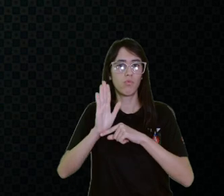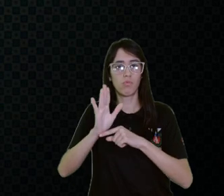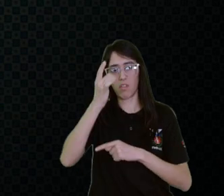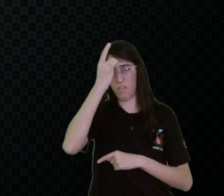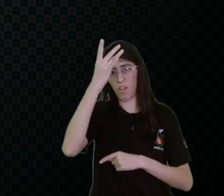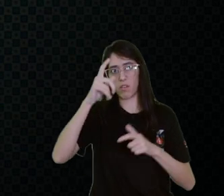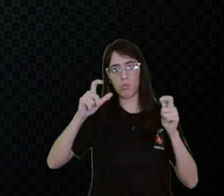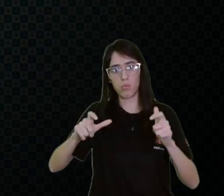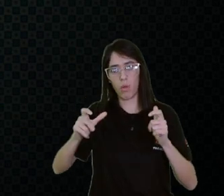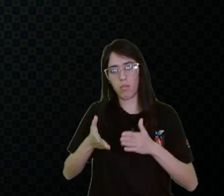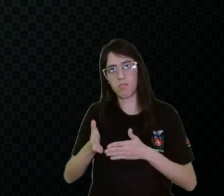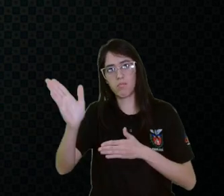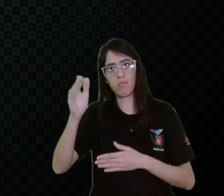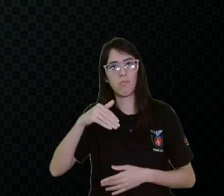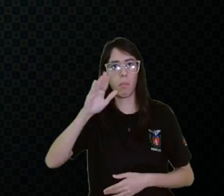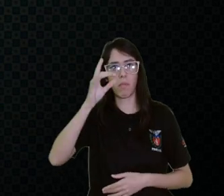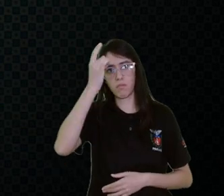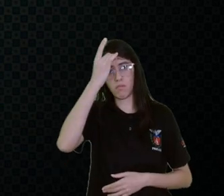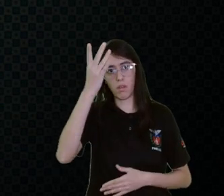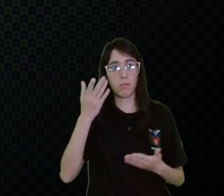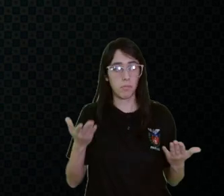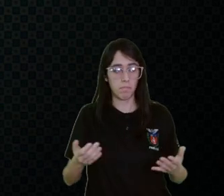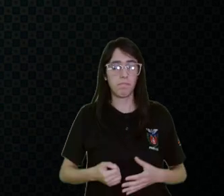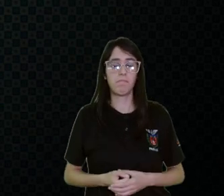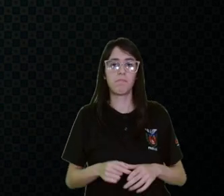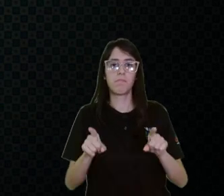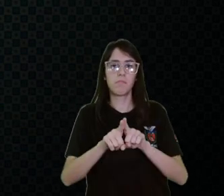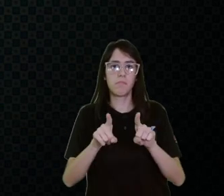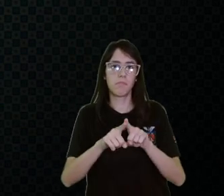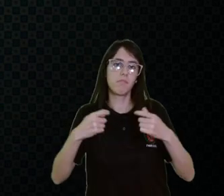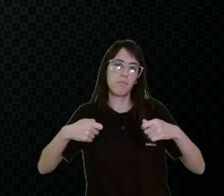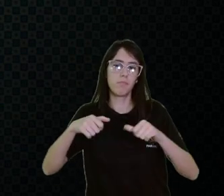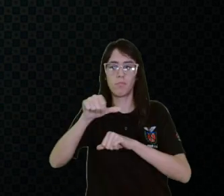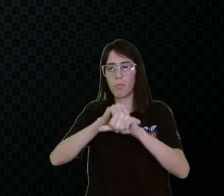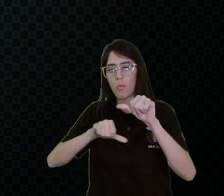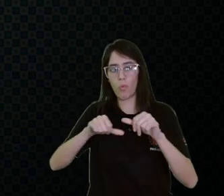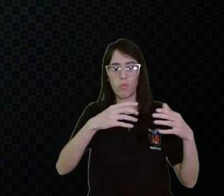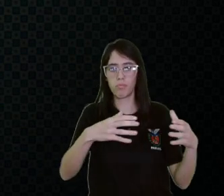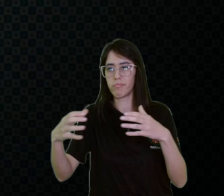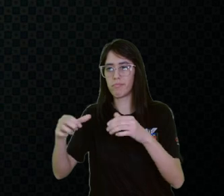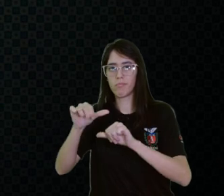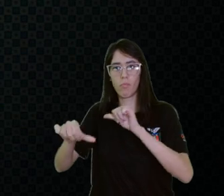ambiente, essa aprendizagem, essa interação. Tirar algo do lugar, mudar de lugar.